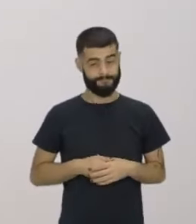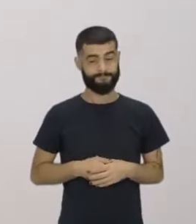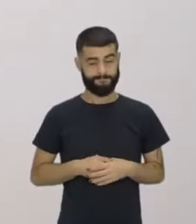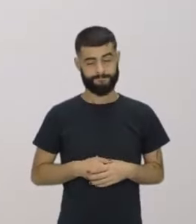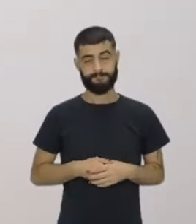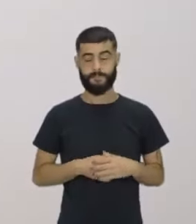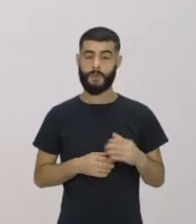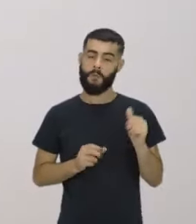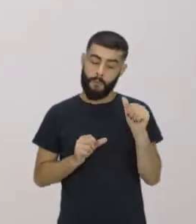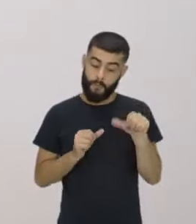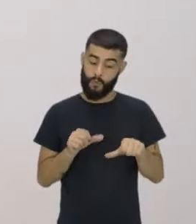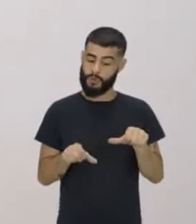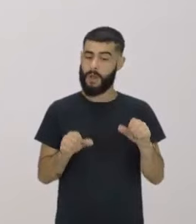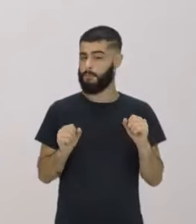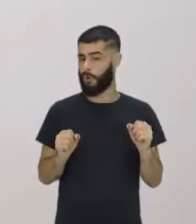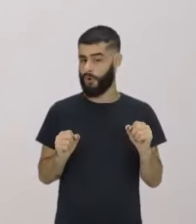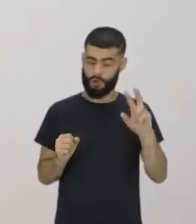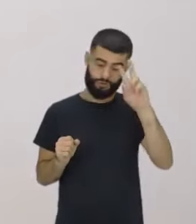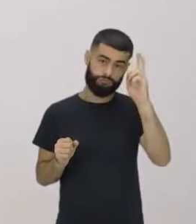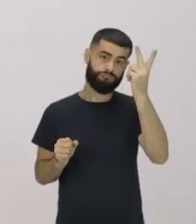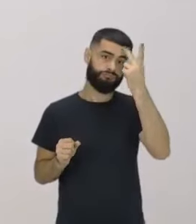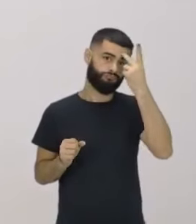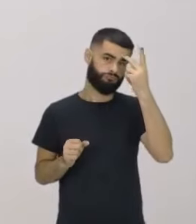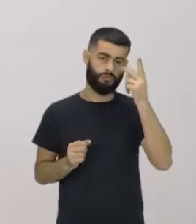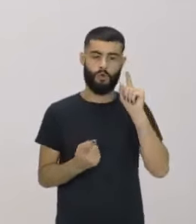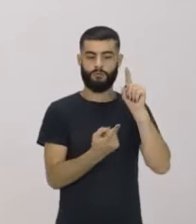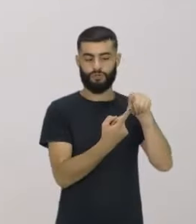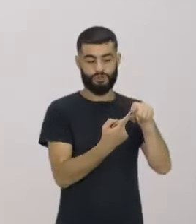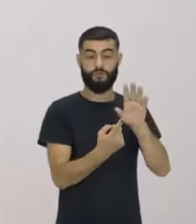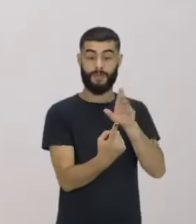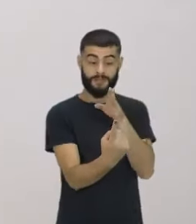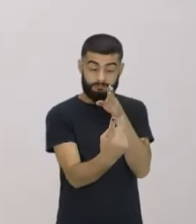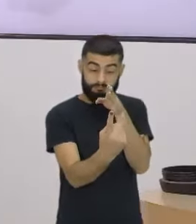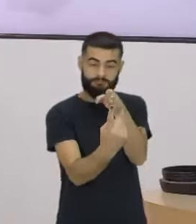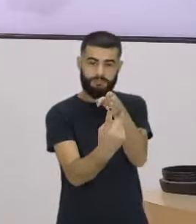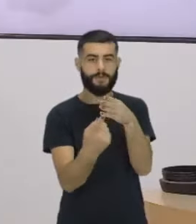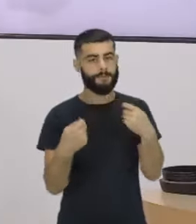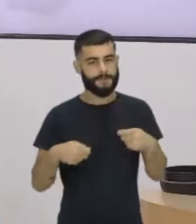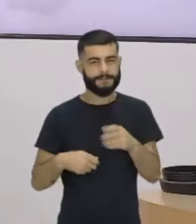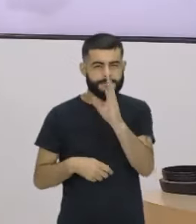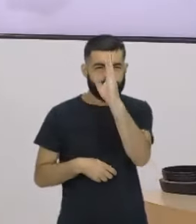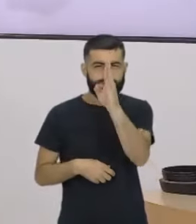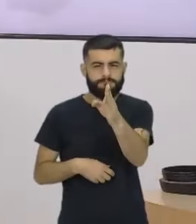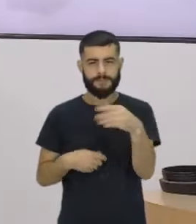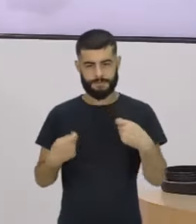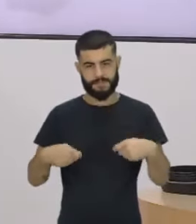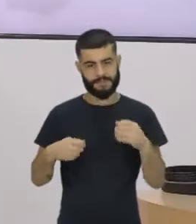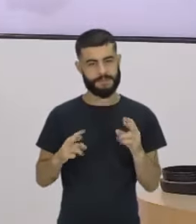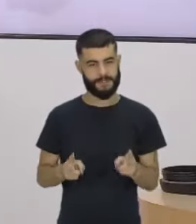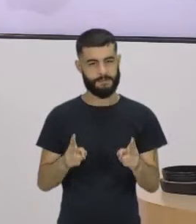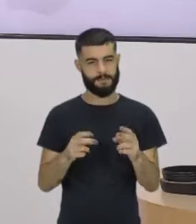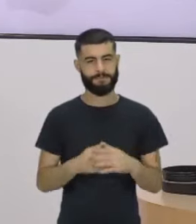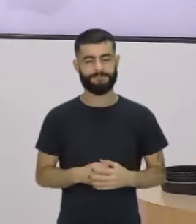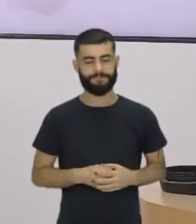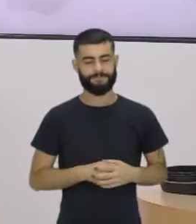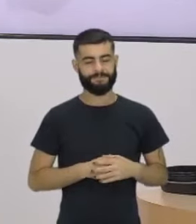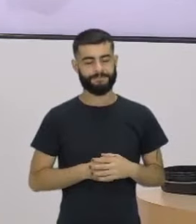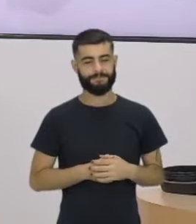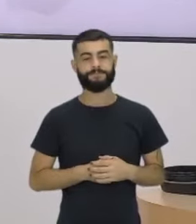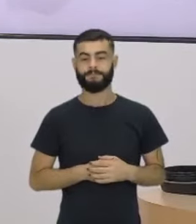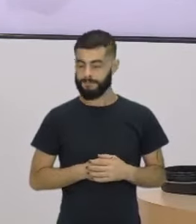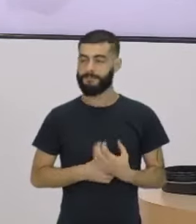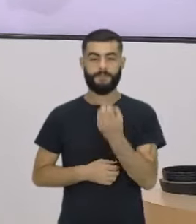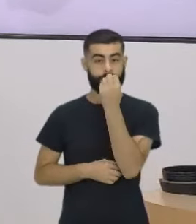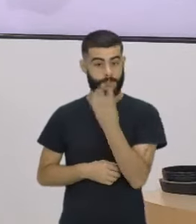mudar, mas a gente sempre tem que ter objetivos, projetos na vida. Muito bem. E a aula de hoje, ela vai nos auxiliar